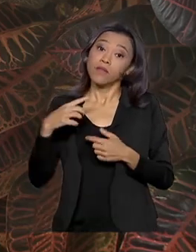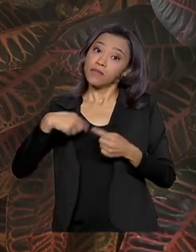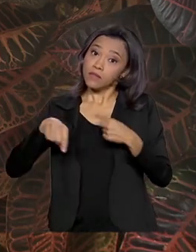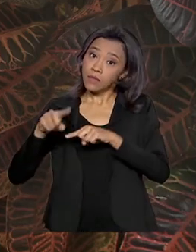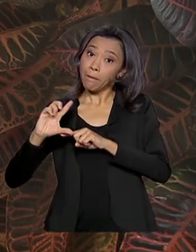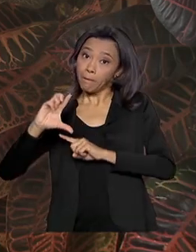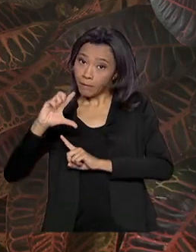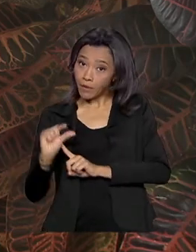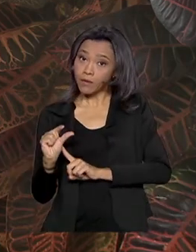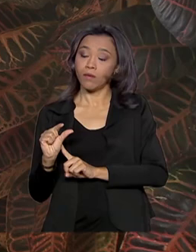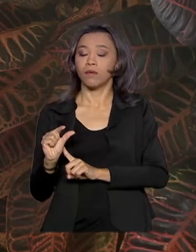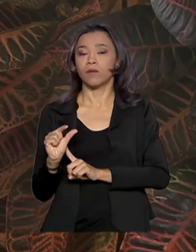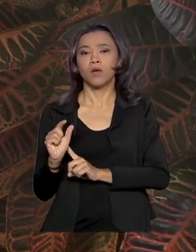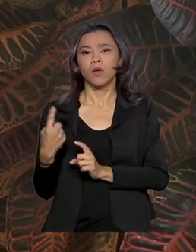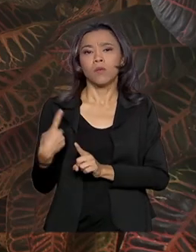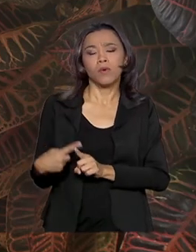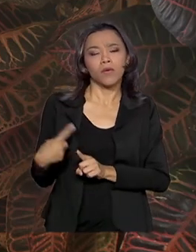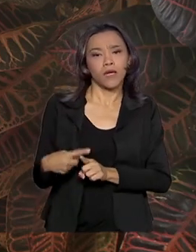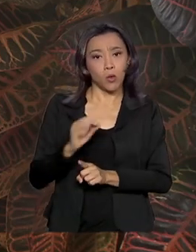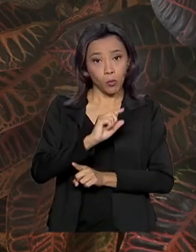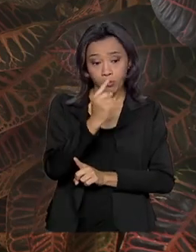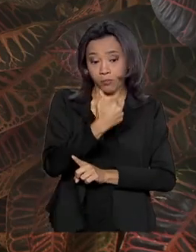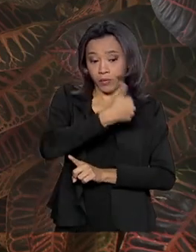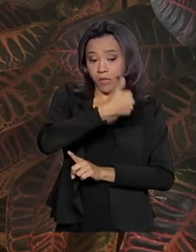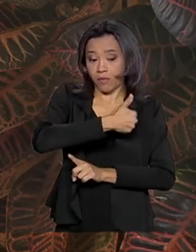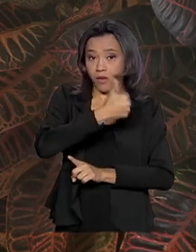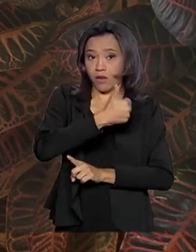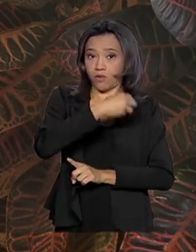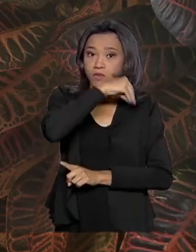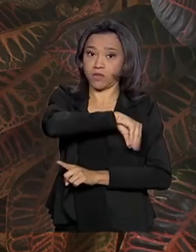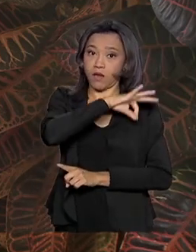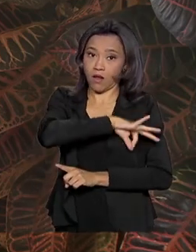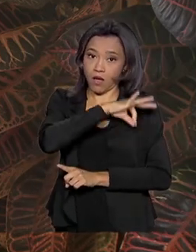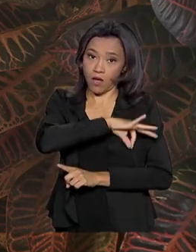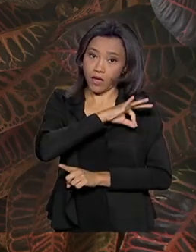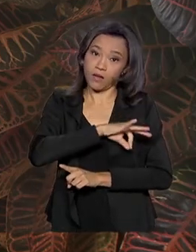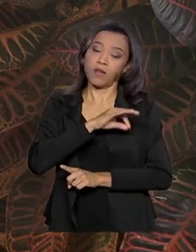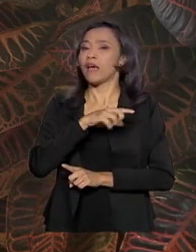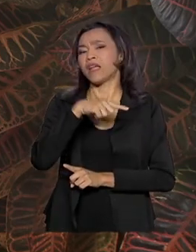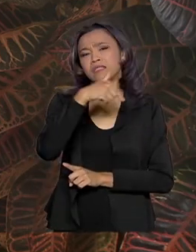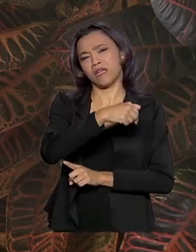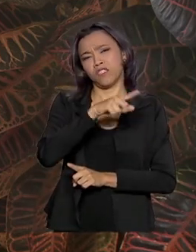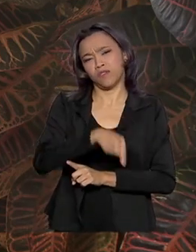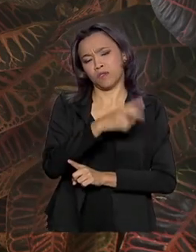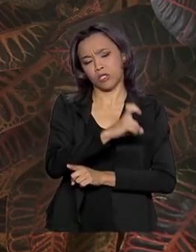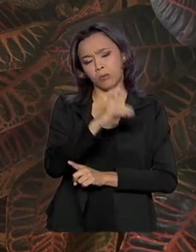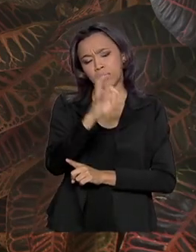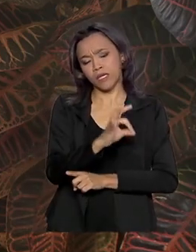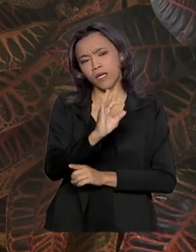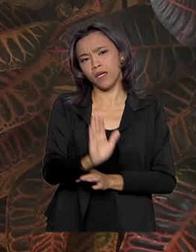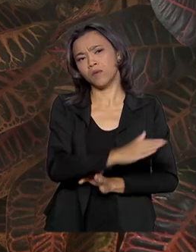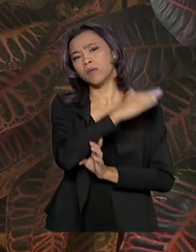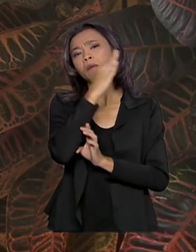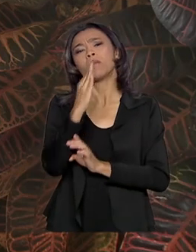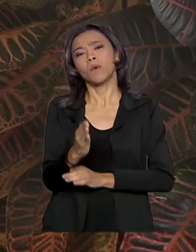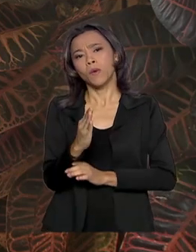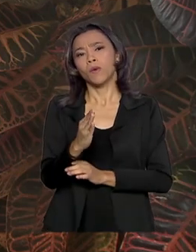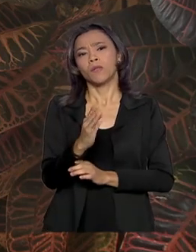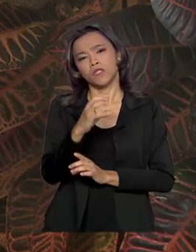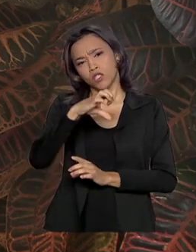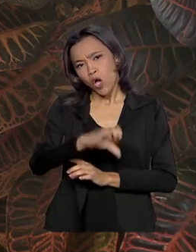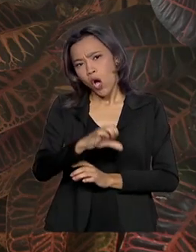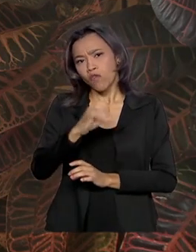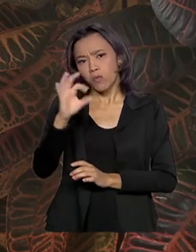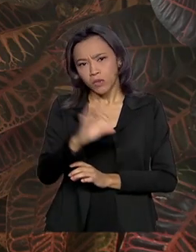14%. Por quê? Sobre o primeiro salário dele, ele contribui 7,5%, depois o determinado valor ele contribui